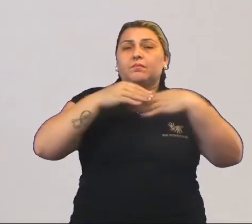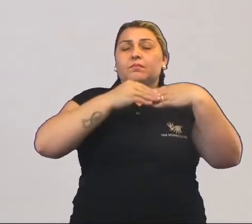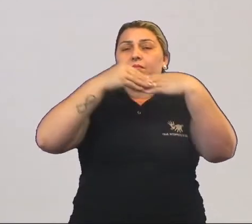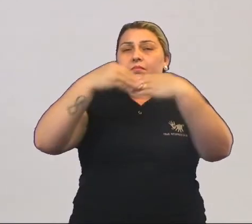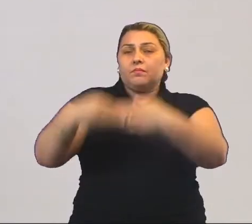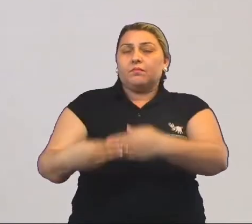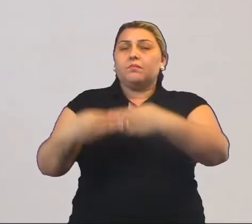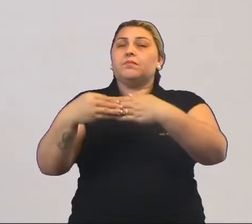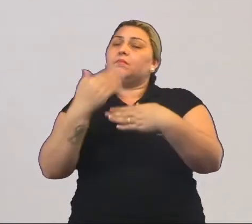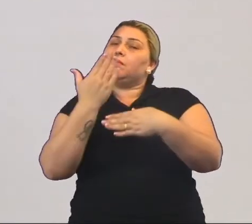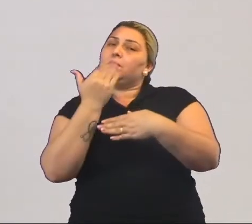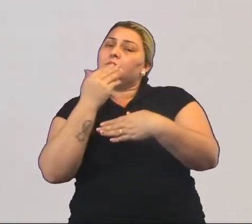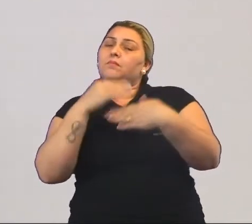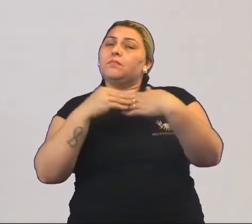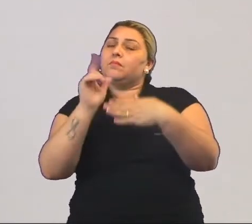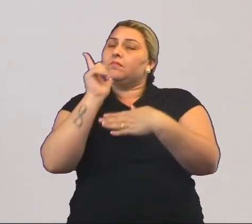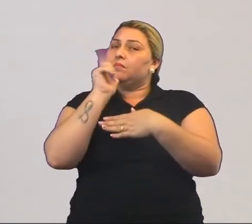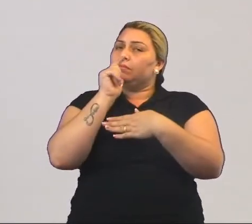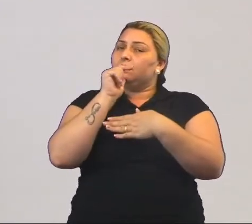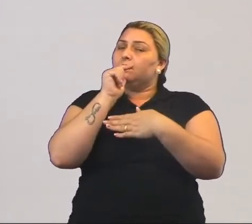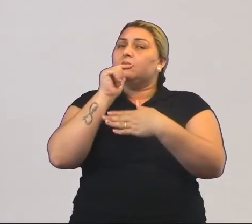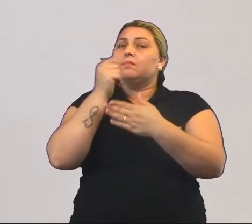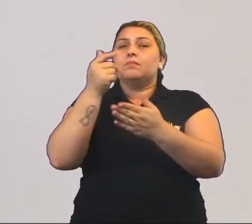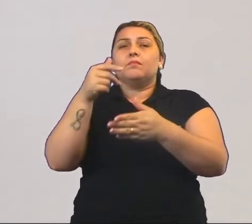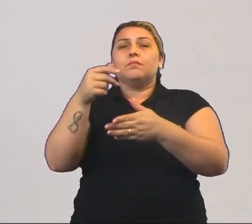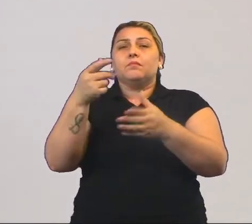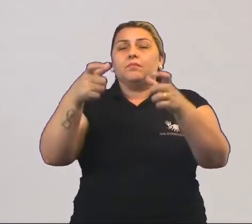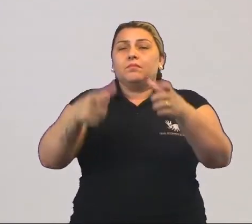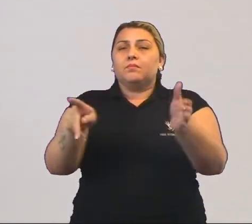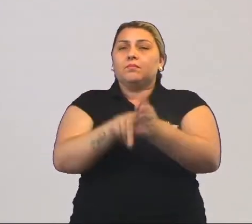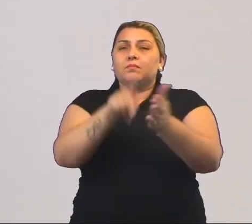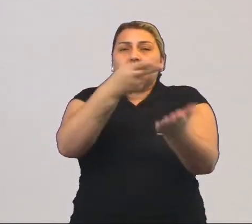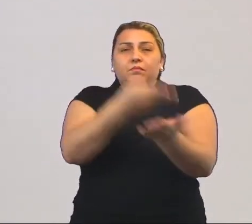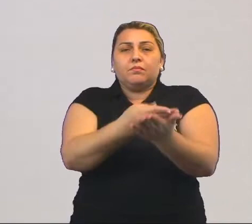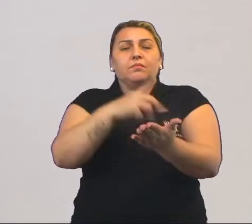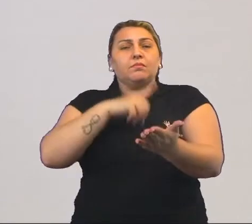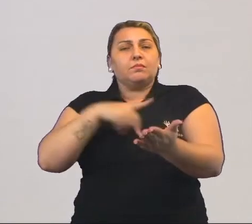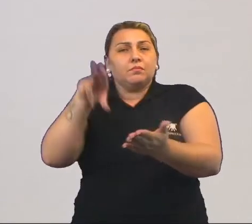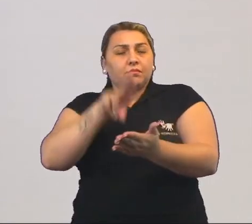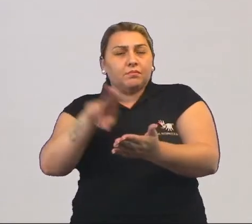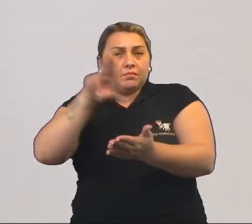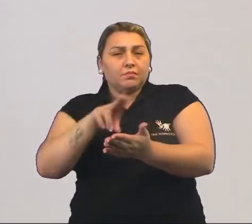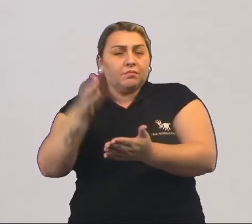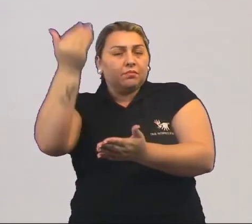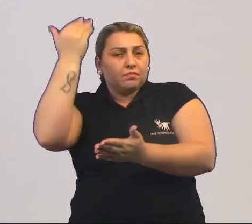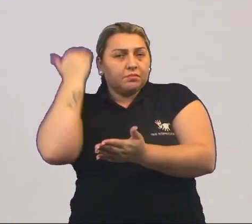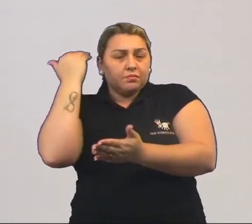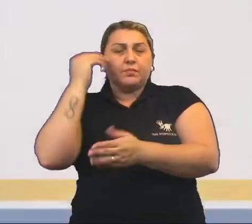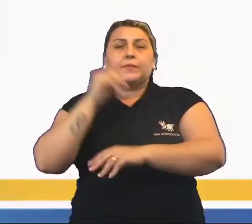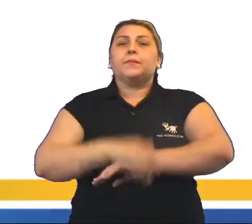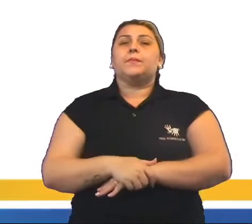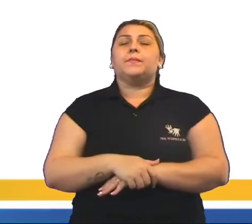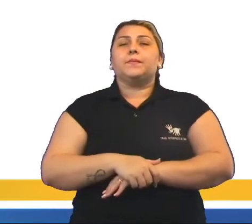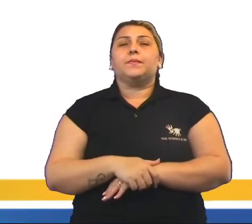carregarem água, locais para eles se deitarem. Então, tinha uma utilidade tremenda naquela época para eles.